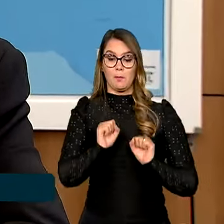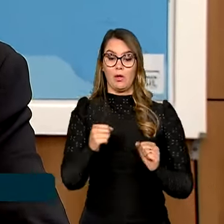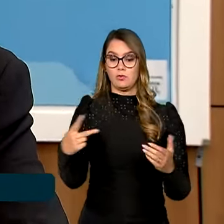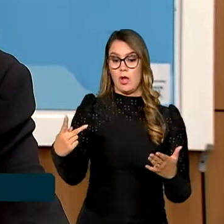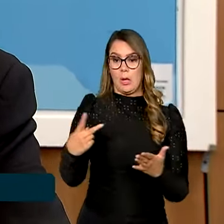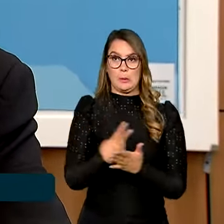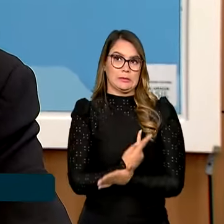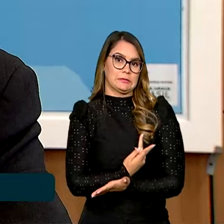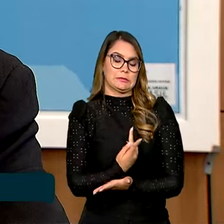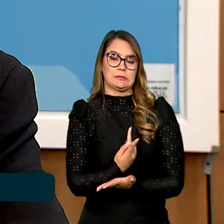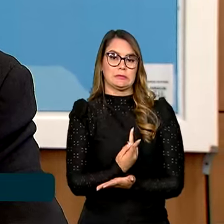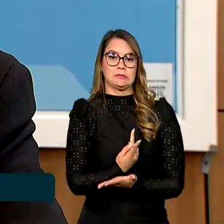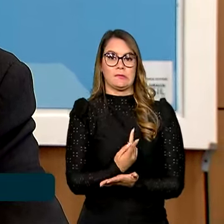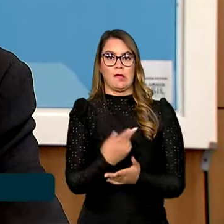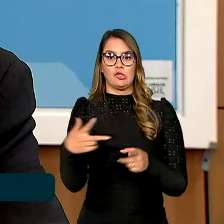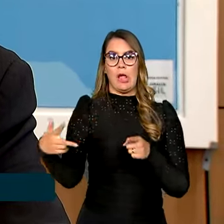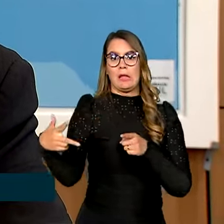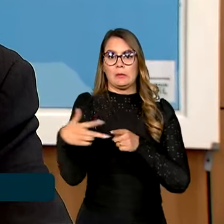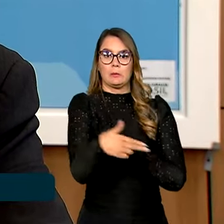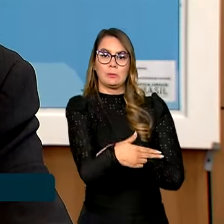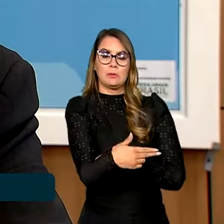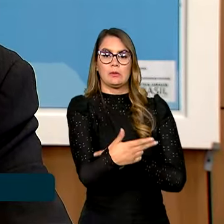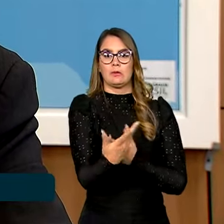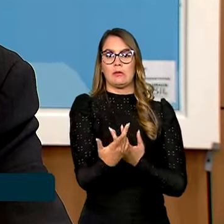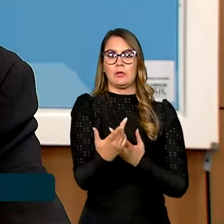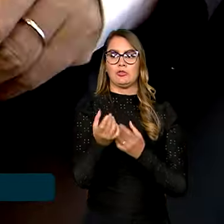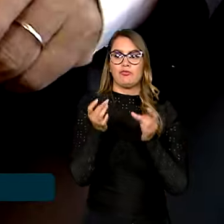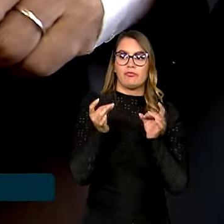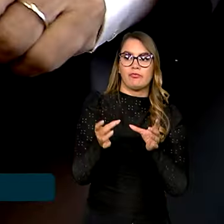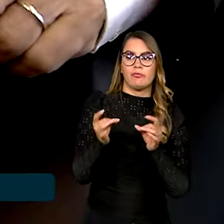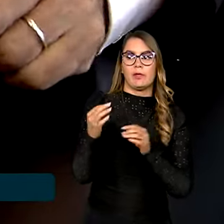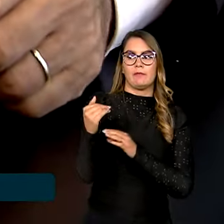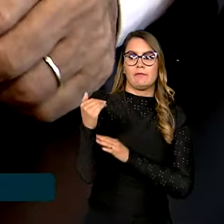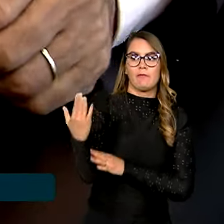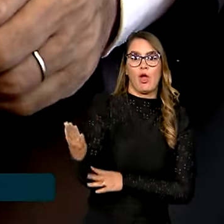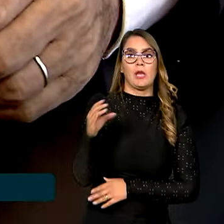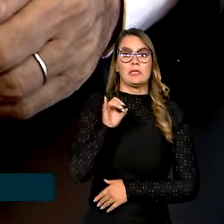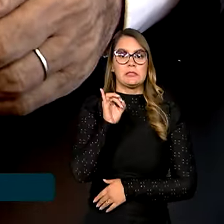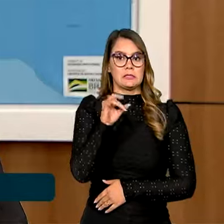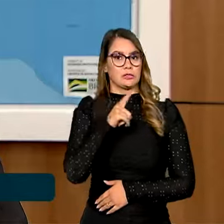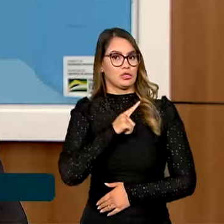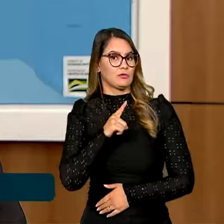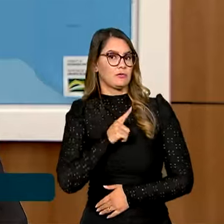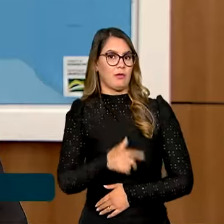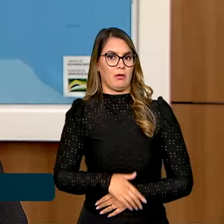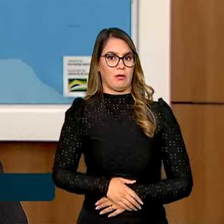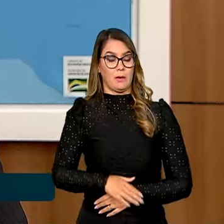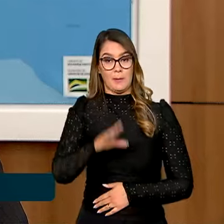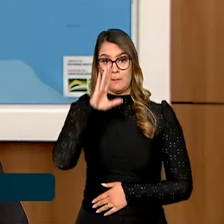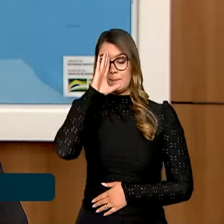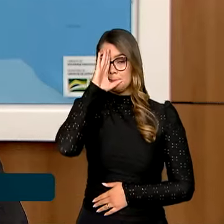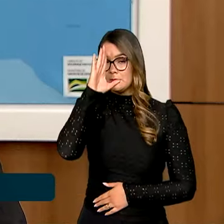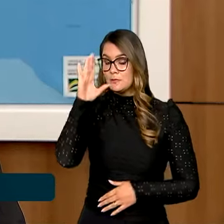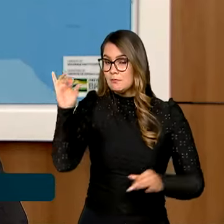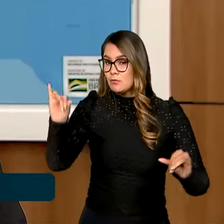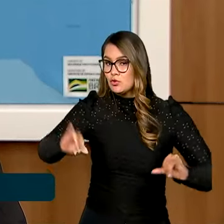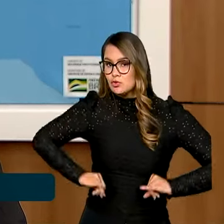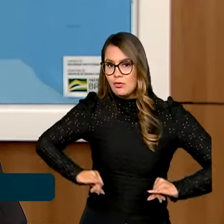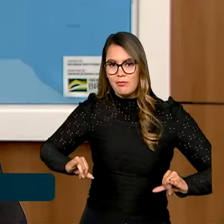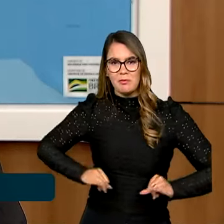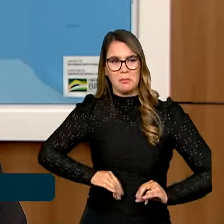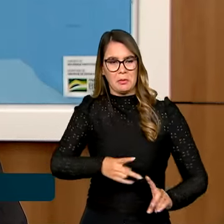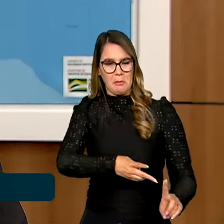possibilidade de interrupção, de exportação do seu produto, caso você o tenha. A pior dor é para o